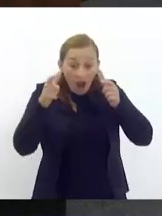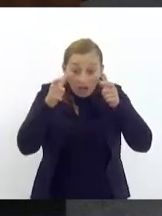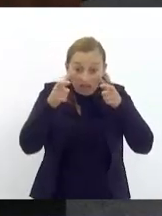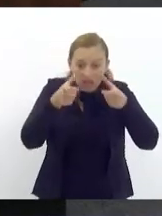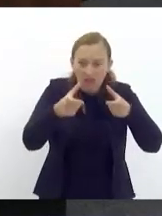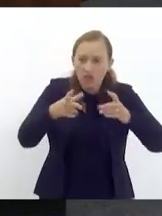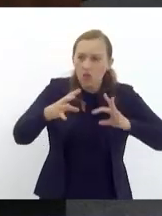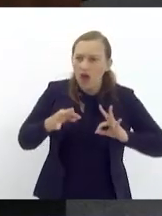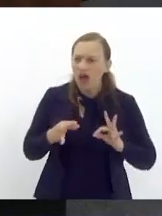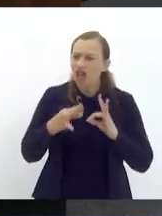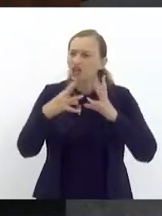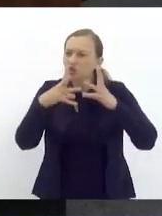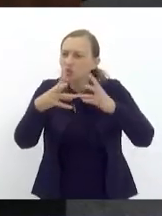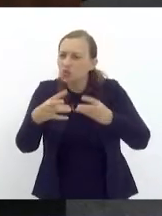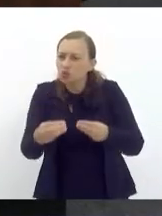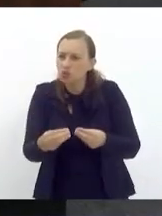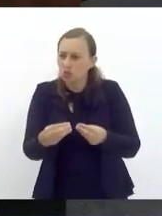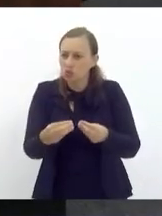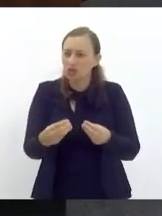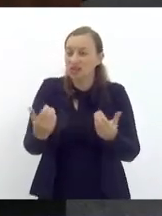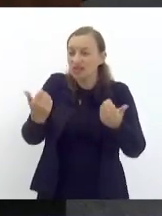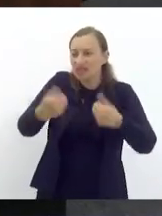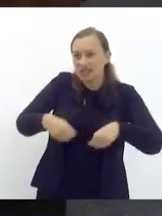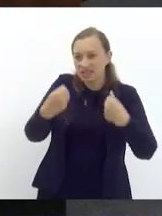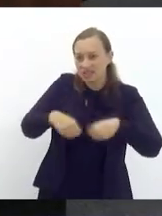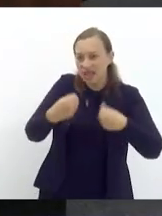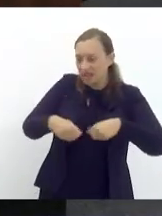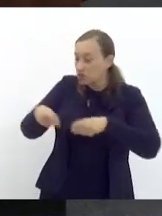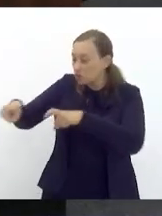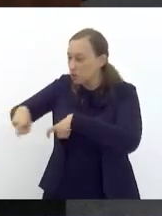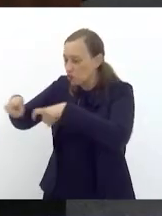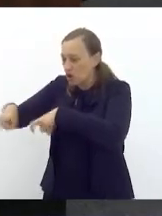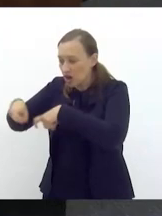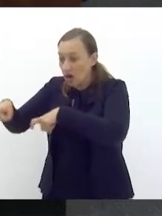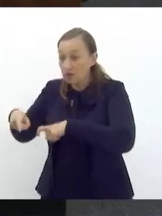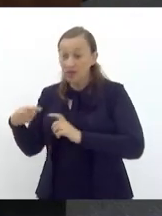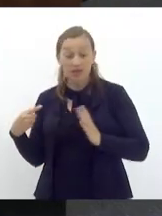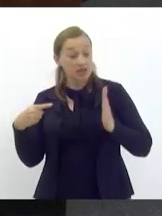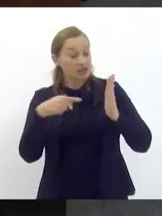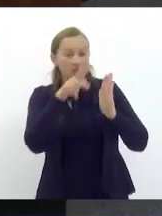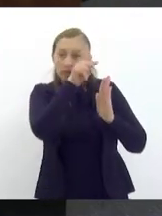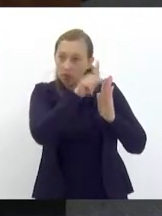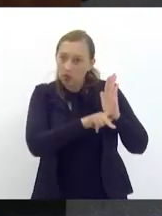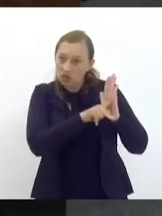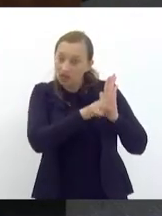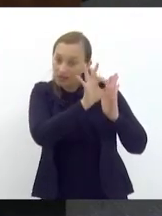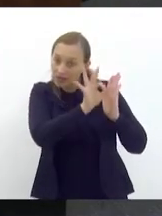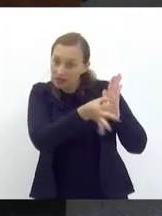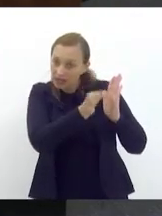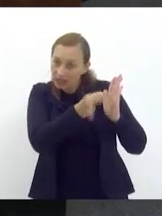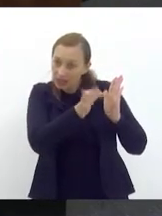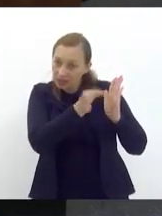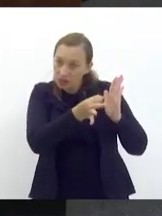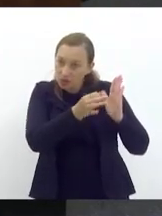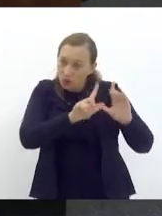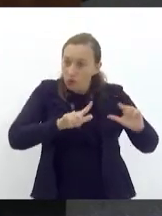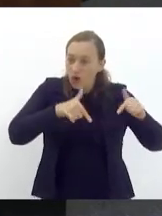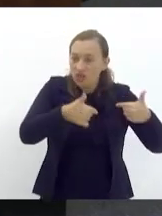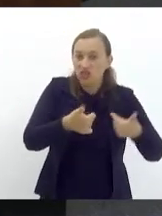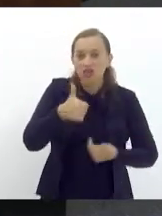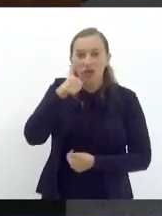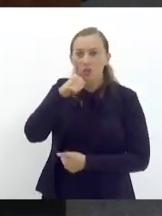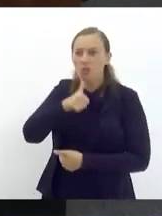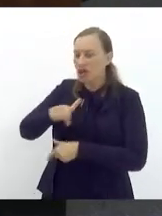ao campesinato fluminense e neste projeto especificamente a atuação da mulher